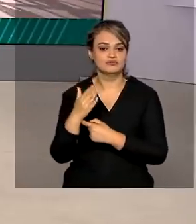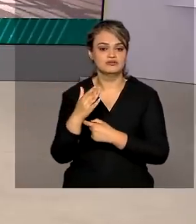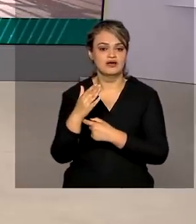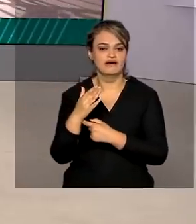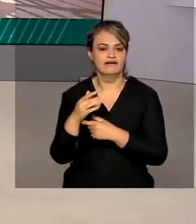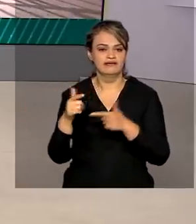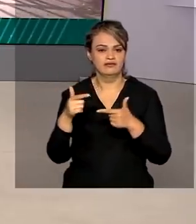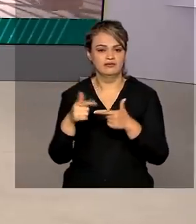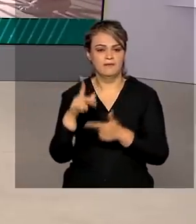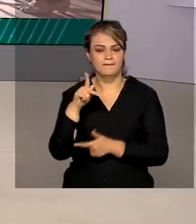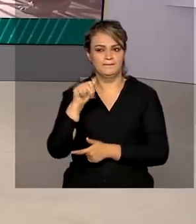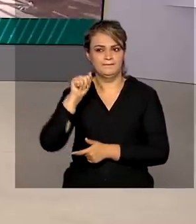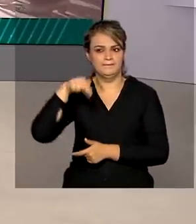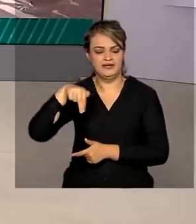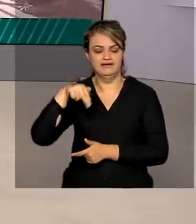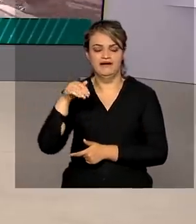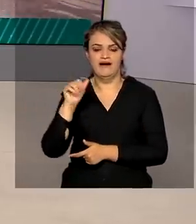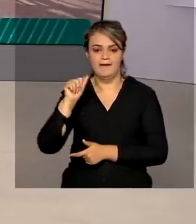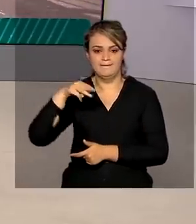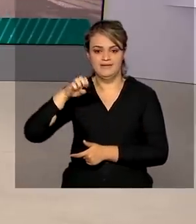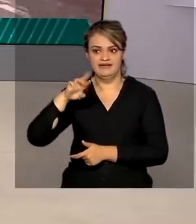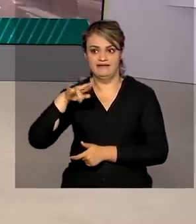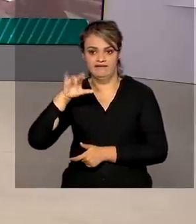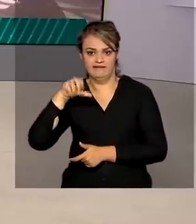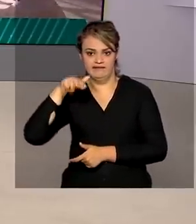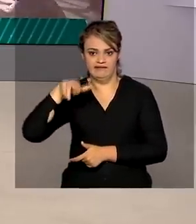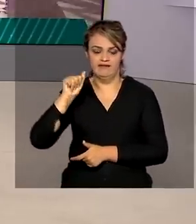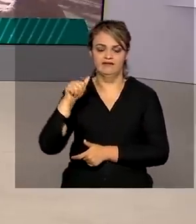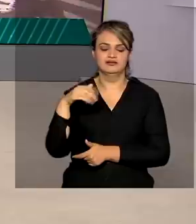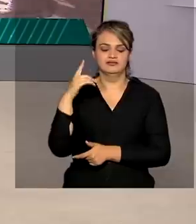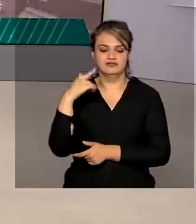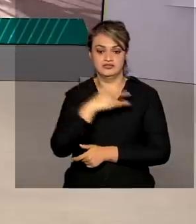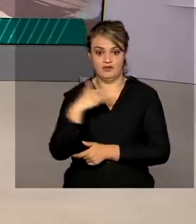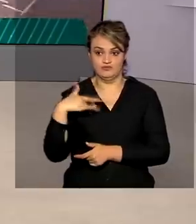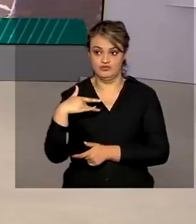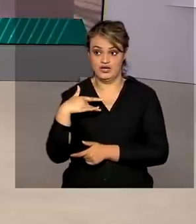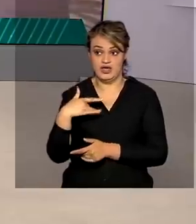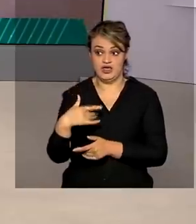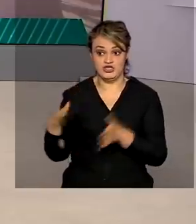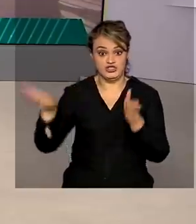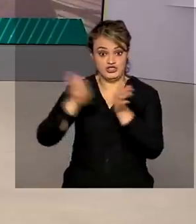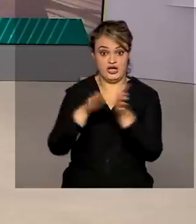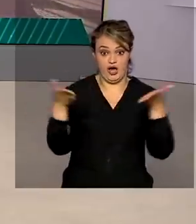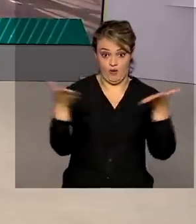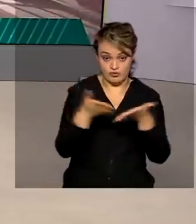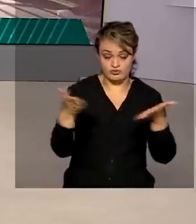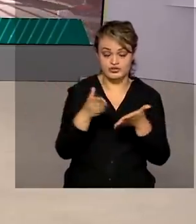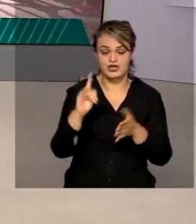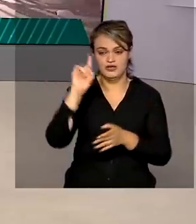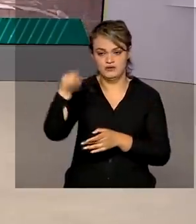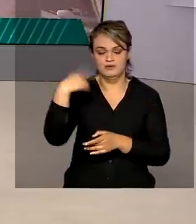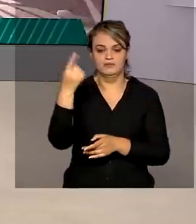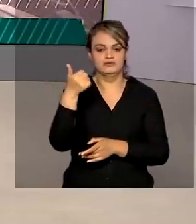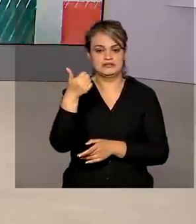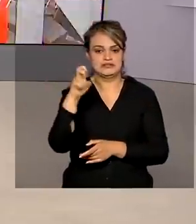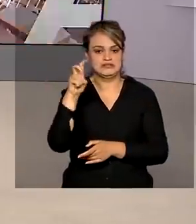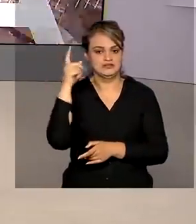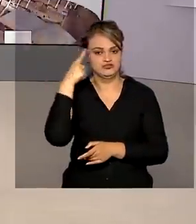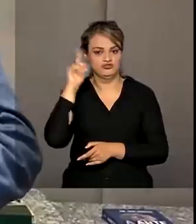Marcelo Queiroga disse ainda que a primeira remessa chega hoje ao Brasil e o restante nos próximos 15 dias.